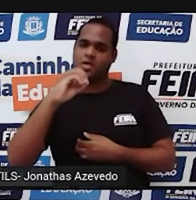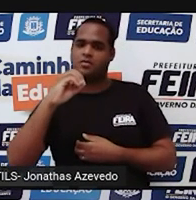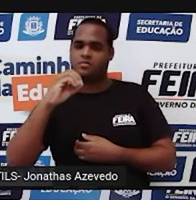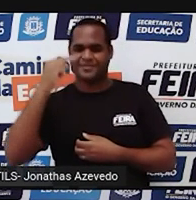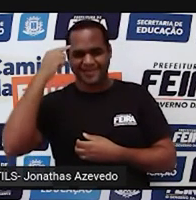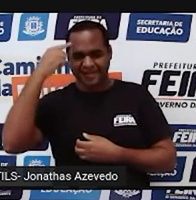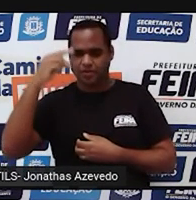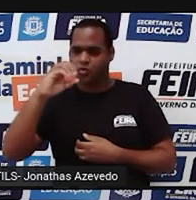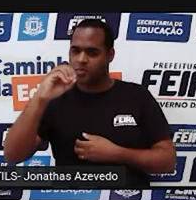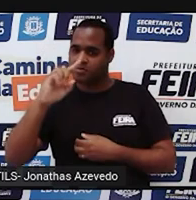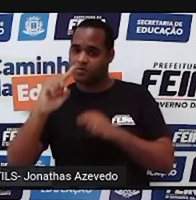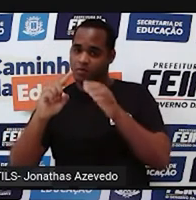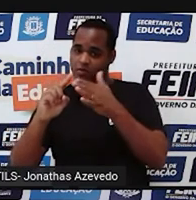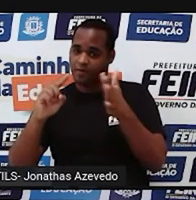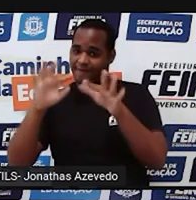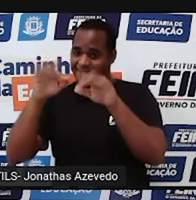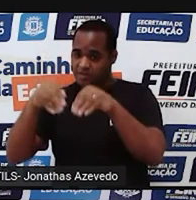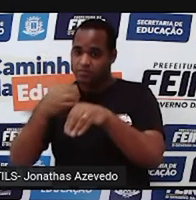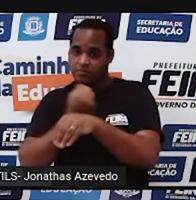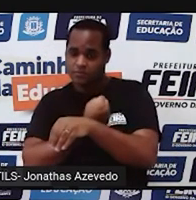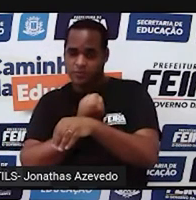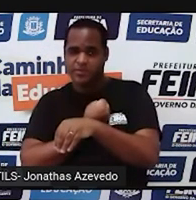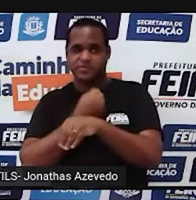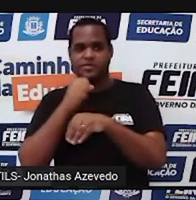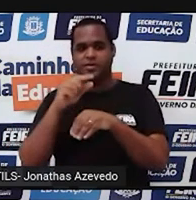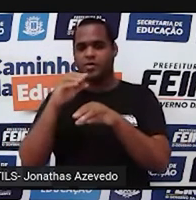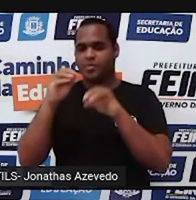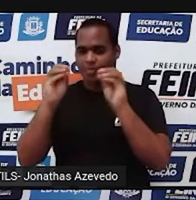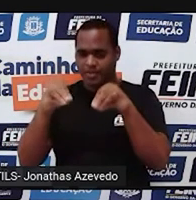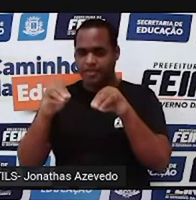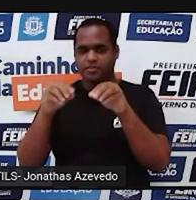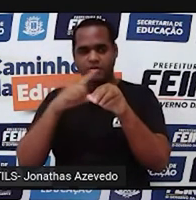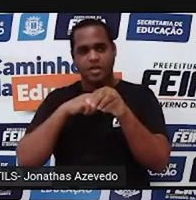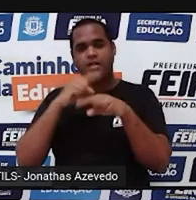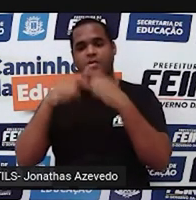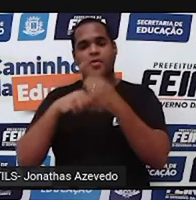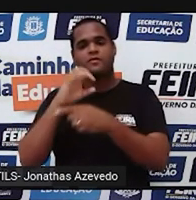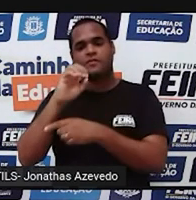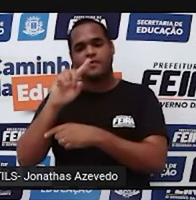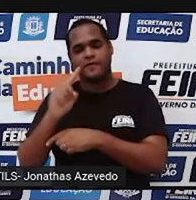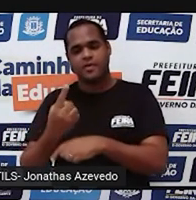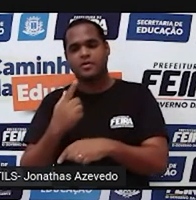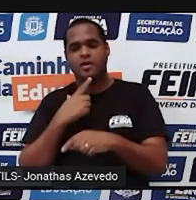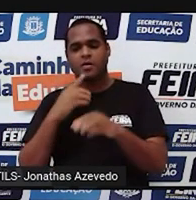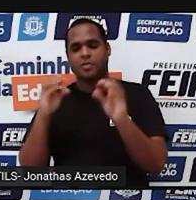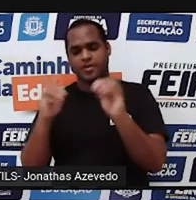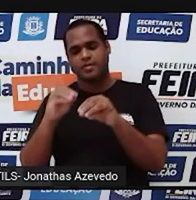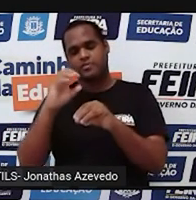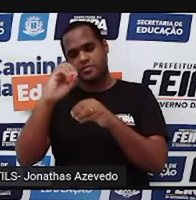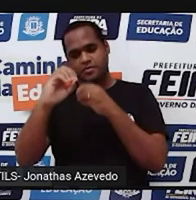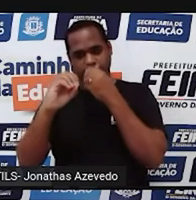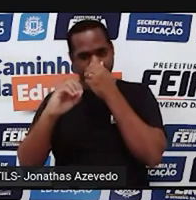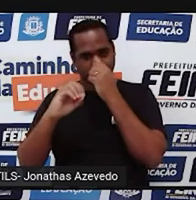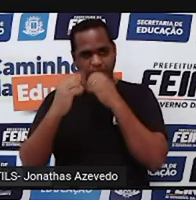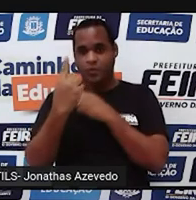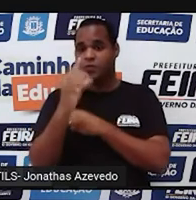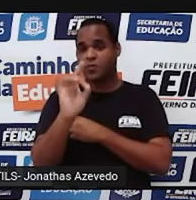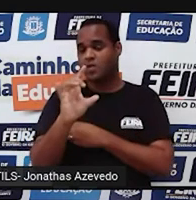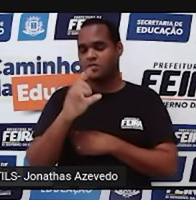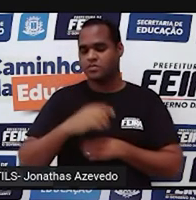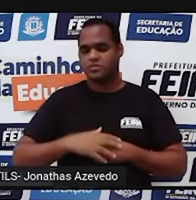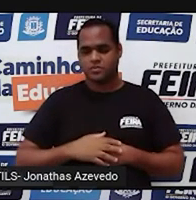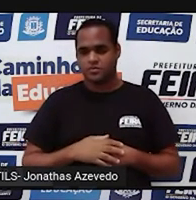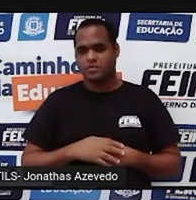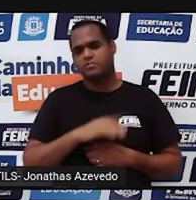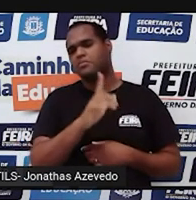do número, ao final do número, e depois dessa vírgula, você vai completar com zeros. Ali eu botei um zero só. Mas, por